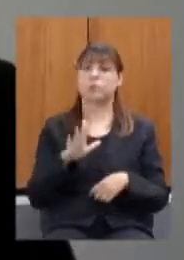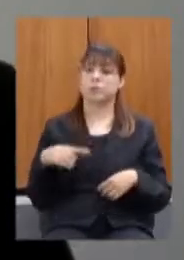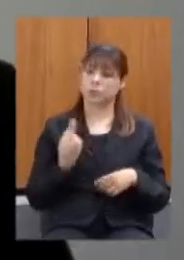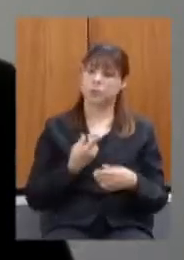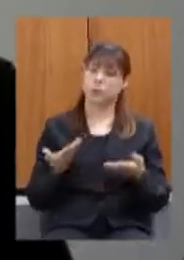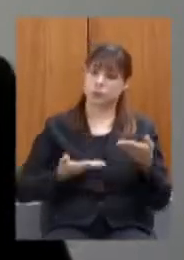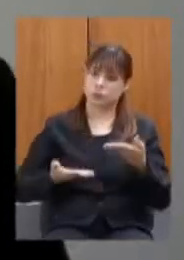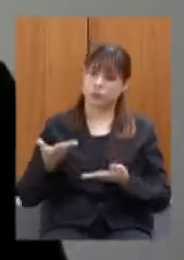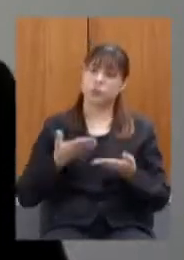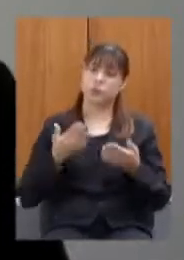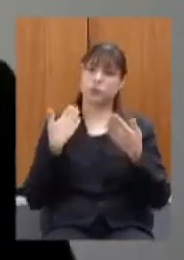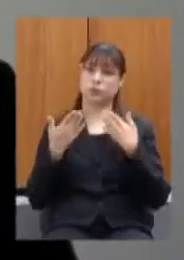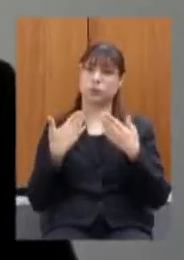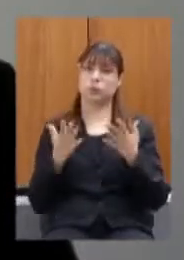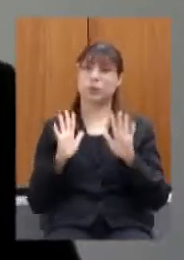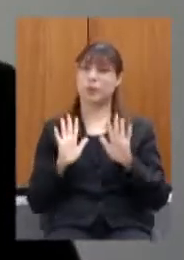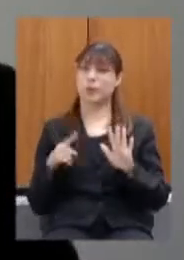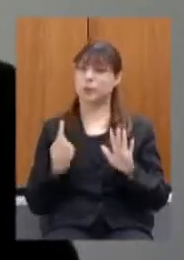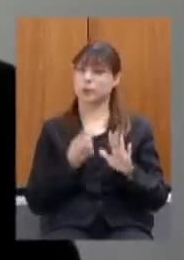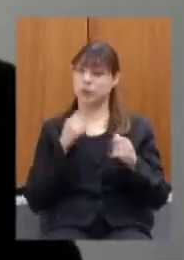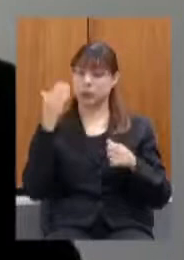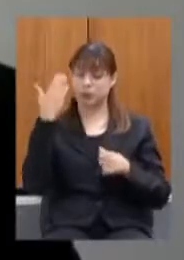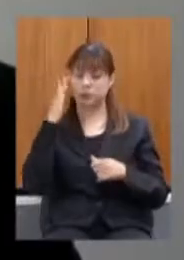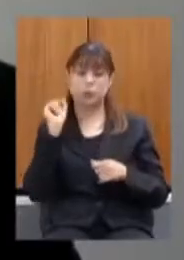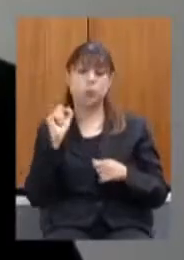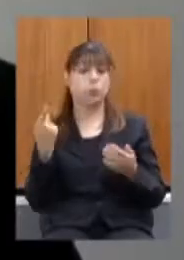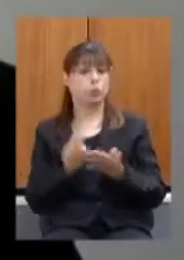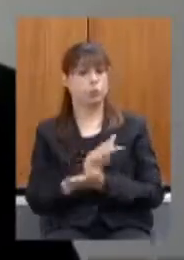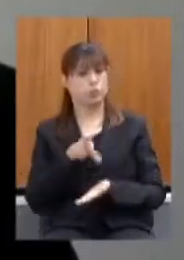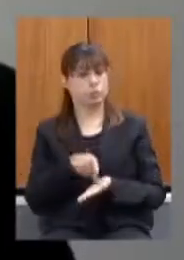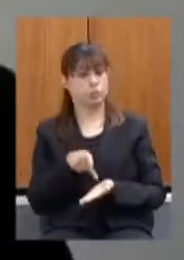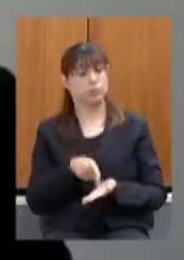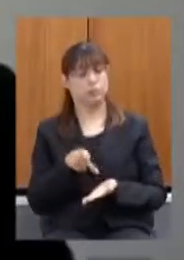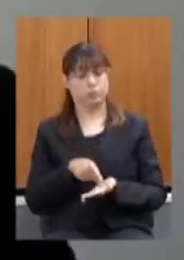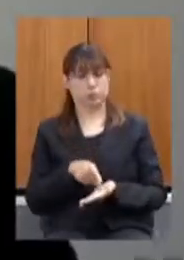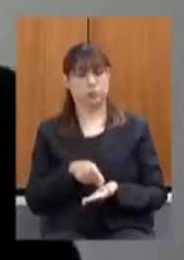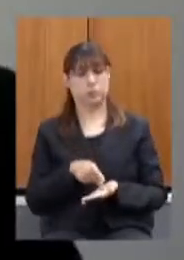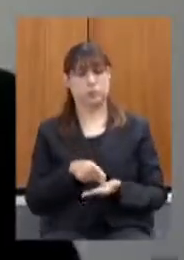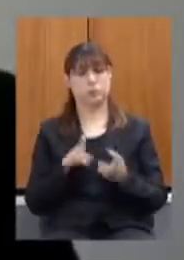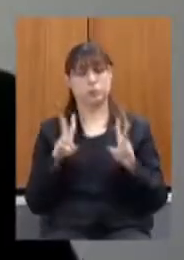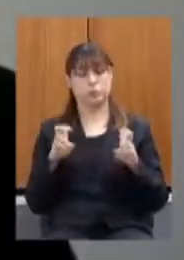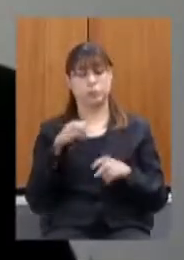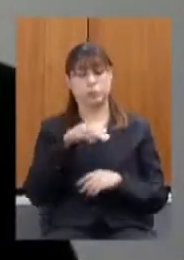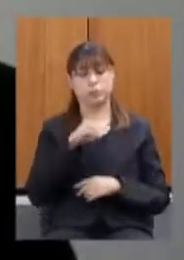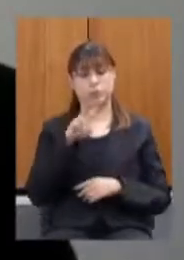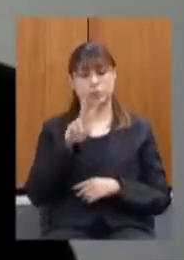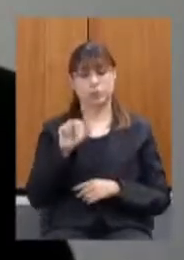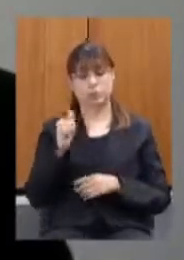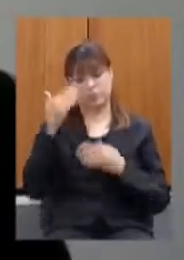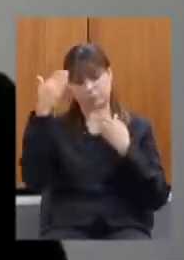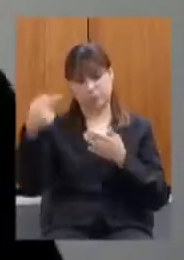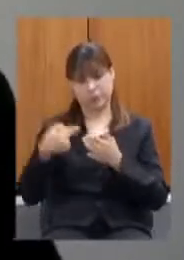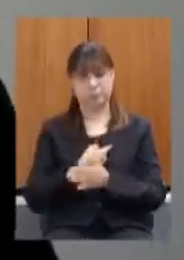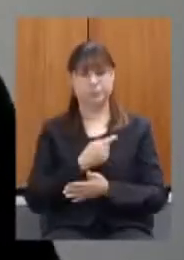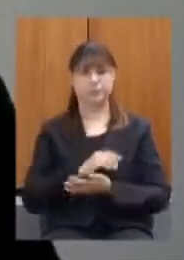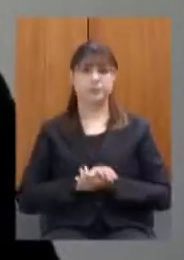para discutir agora a gente tem que entender tecnicamente o que aconteceu com relação a questão da MVA obrigado pela pergunta